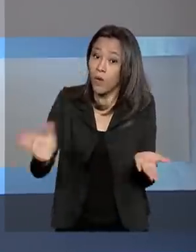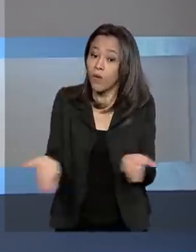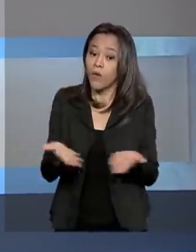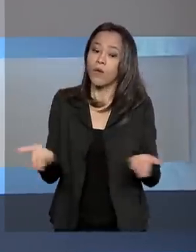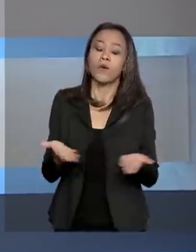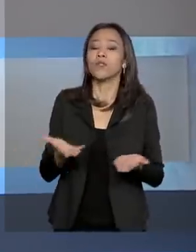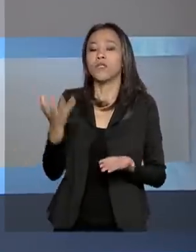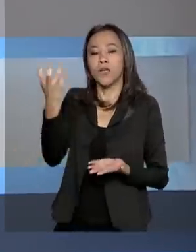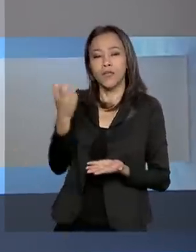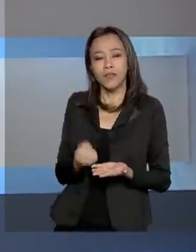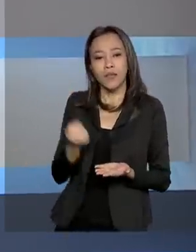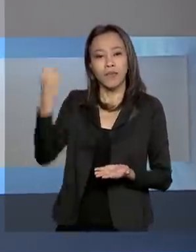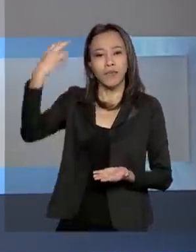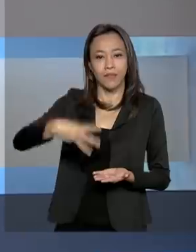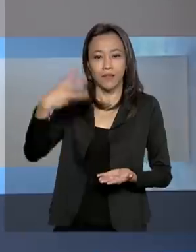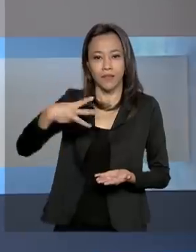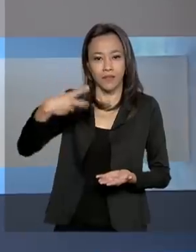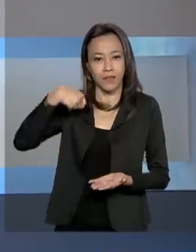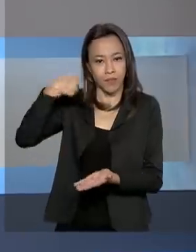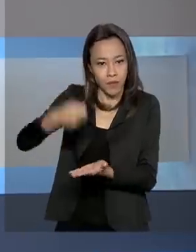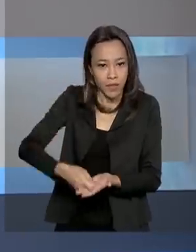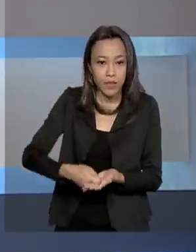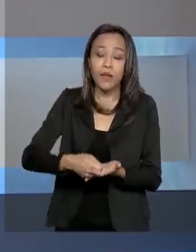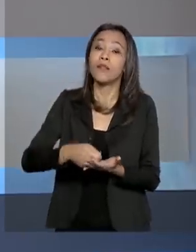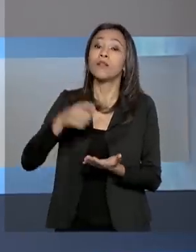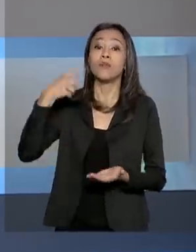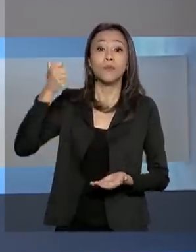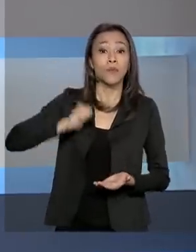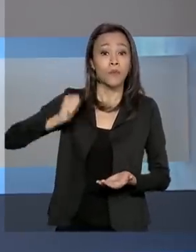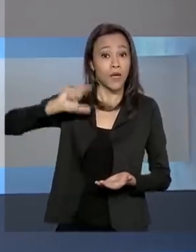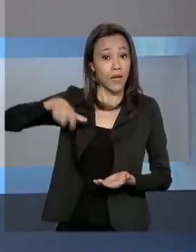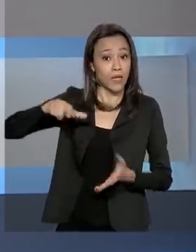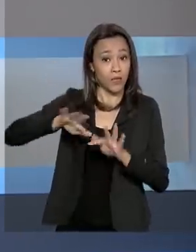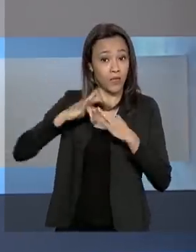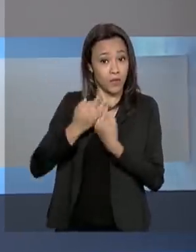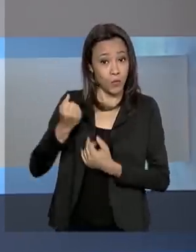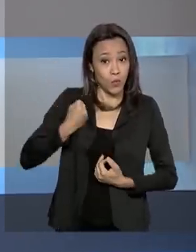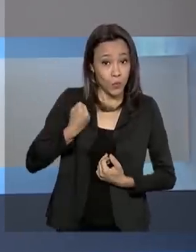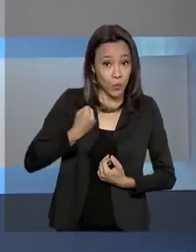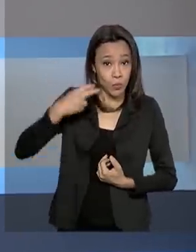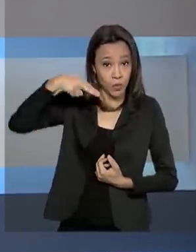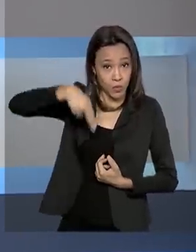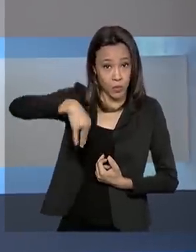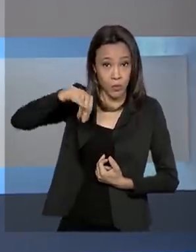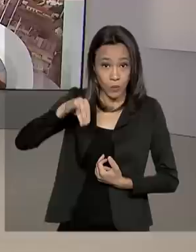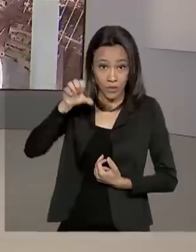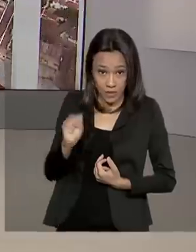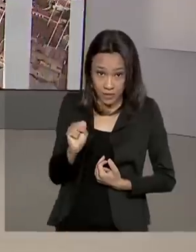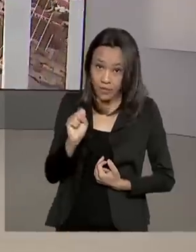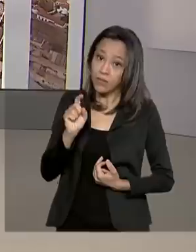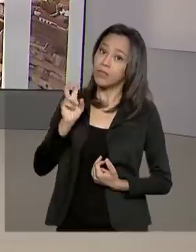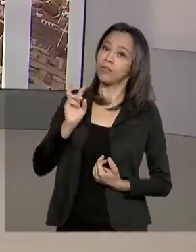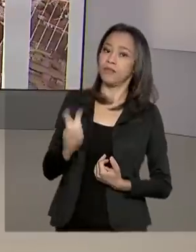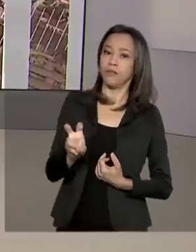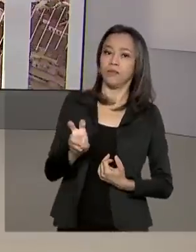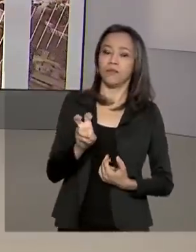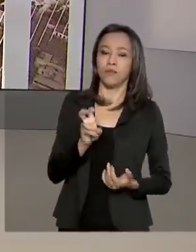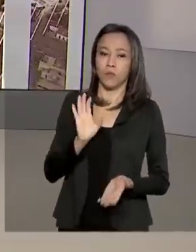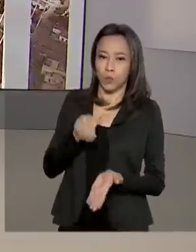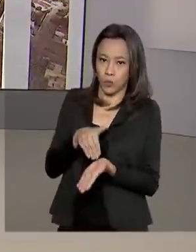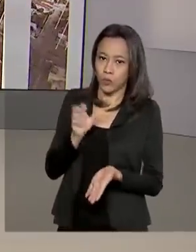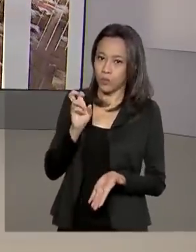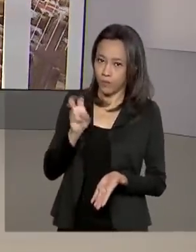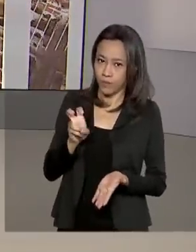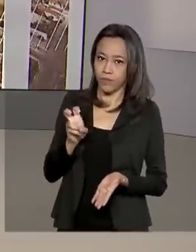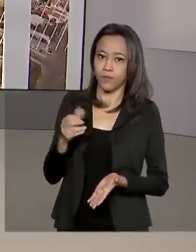recebem a terceira parcela os beneficiários do Bolsa Família com NIS de final 5. E tem também